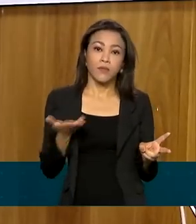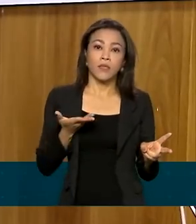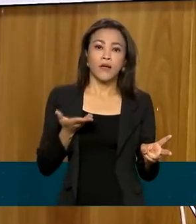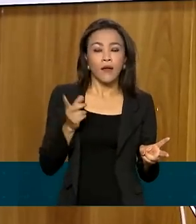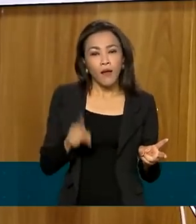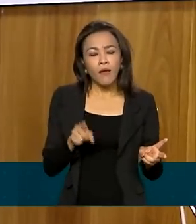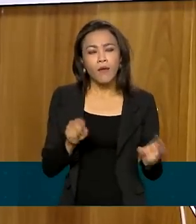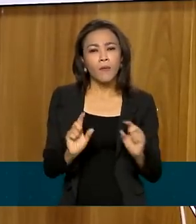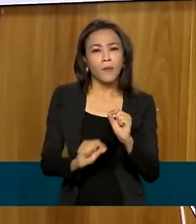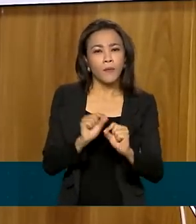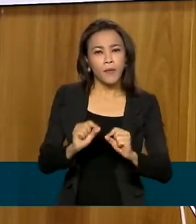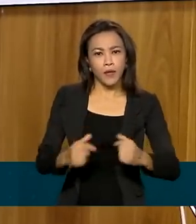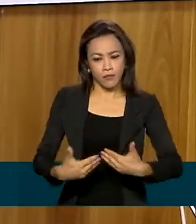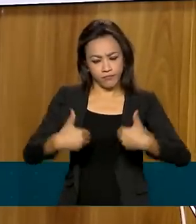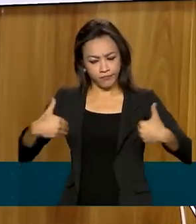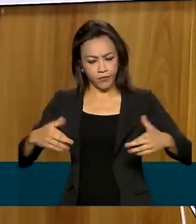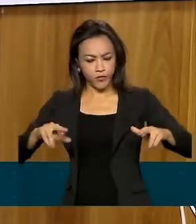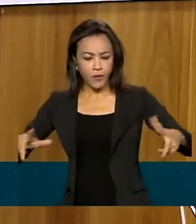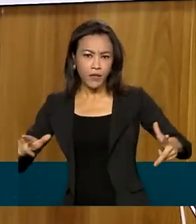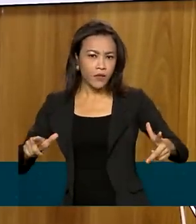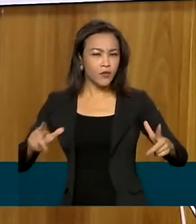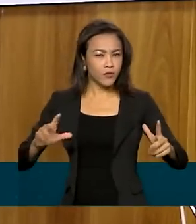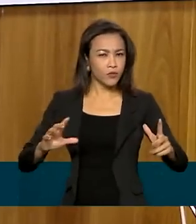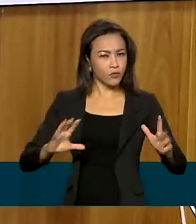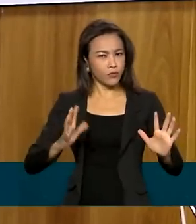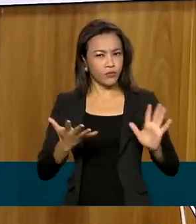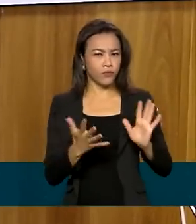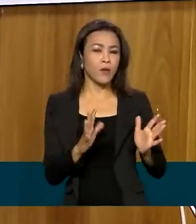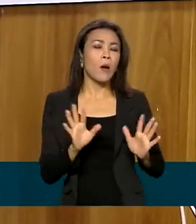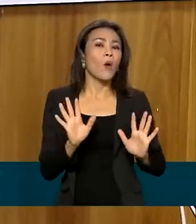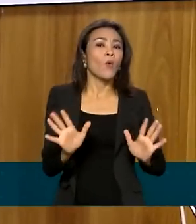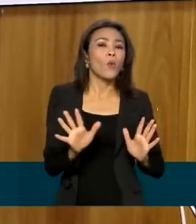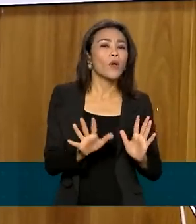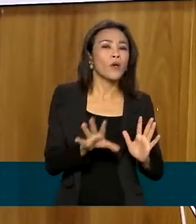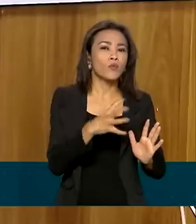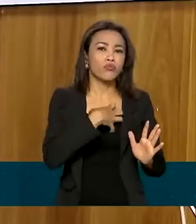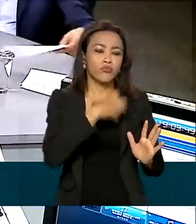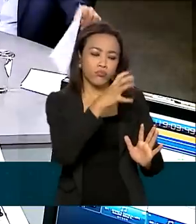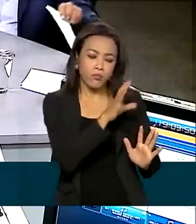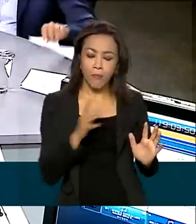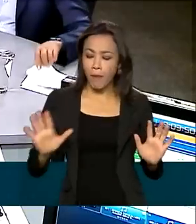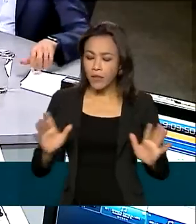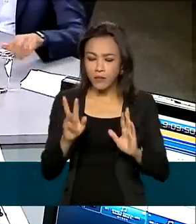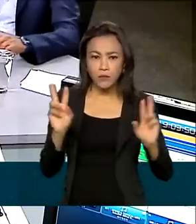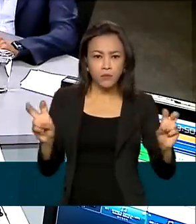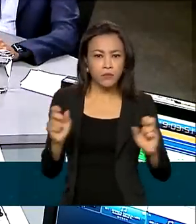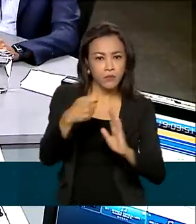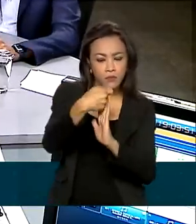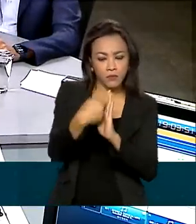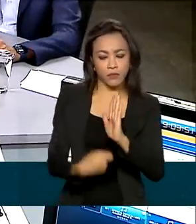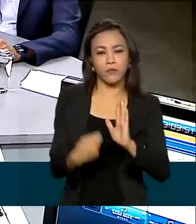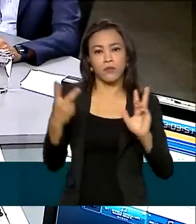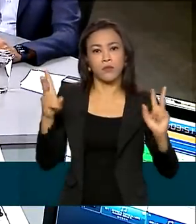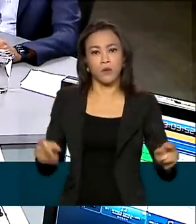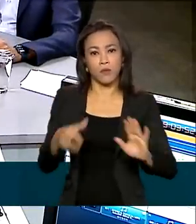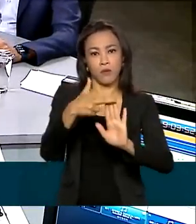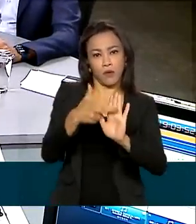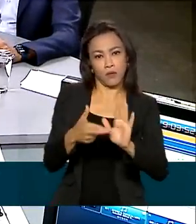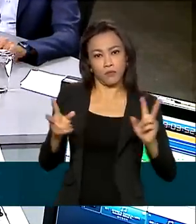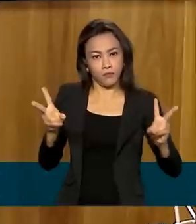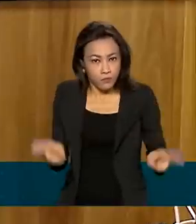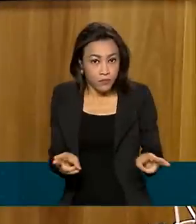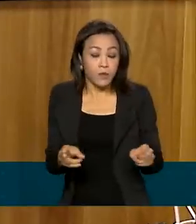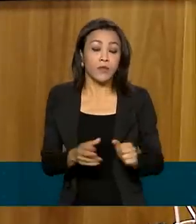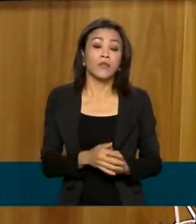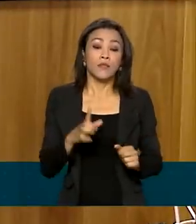em formatos diferentes, mas os itens e a redação serão os mesmos. Esse ano, além da relação